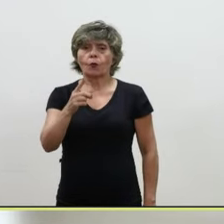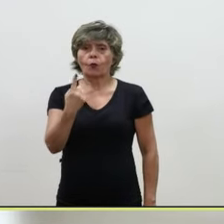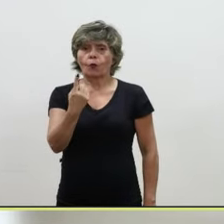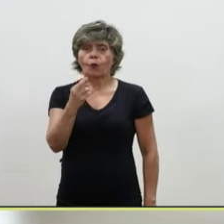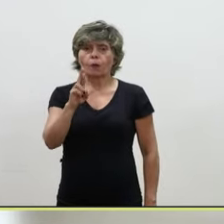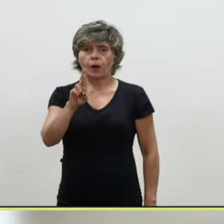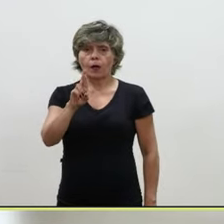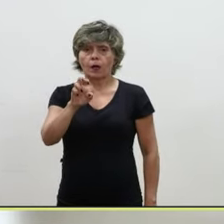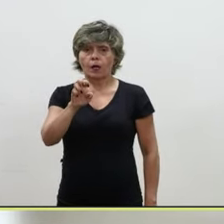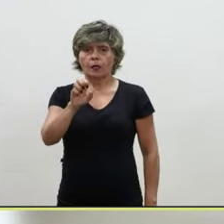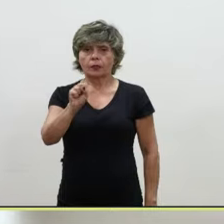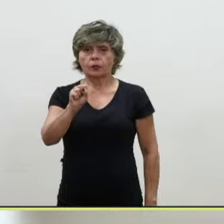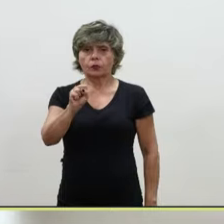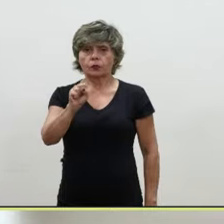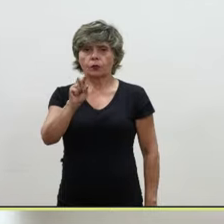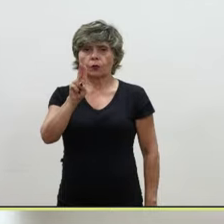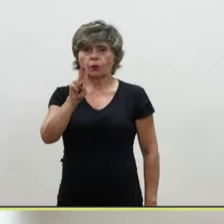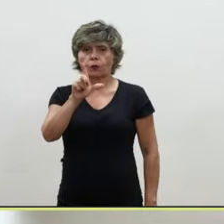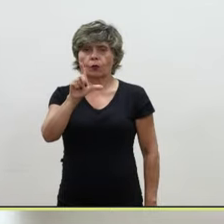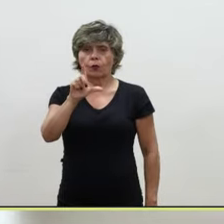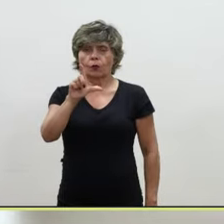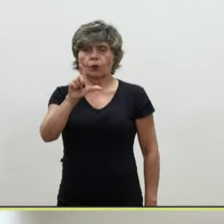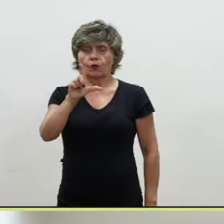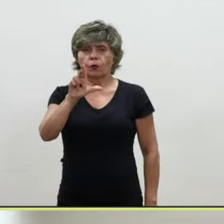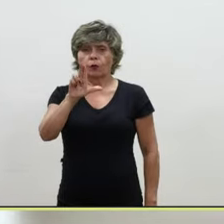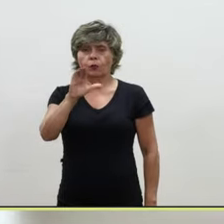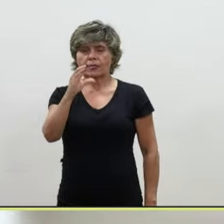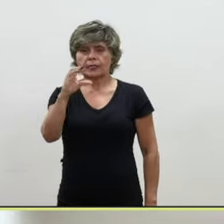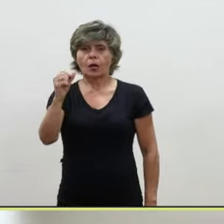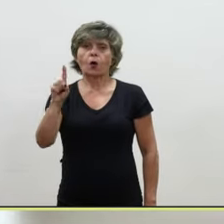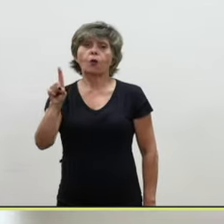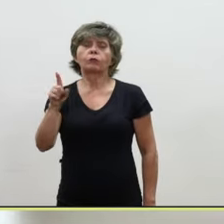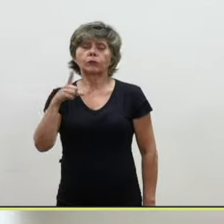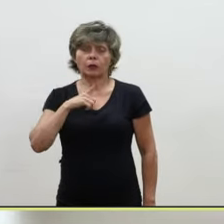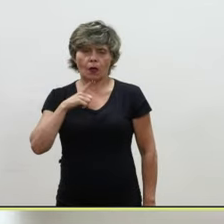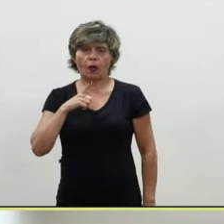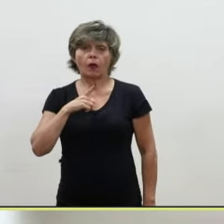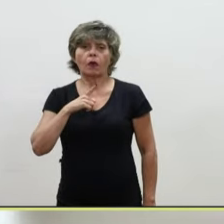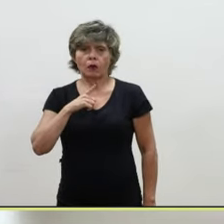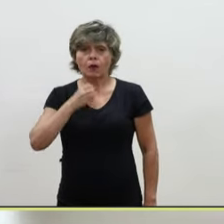orientando, tem até aqui o artigo 52, eu estou com ele aqui aberto, né,